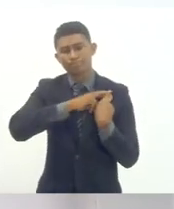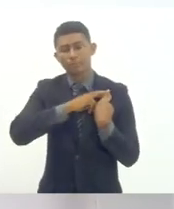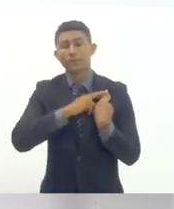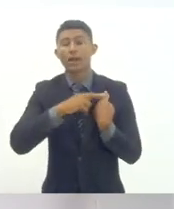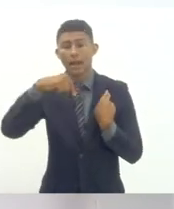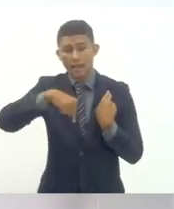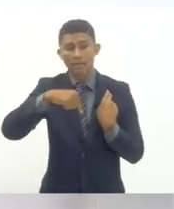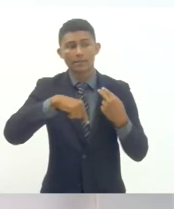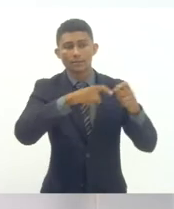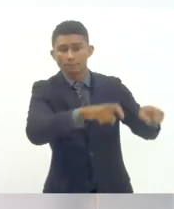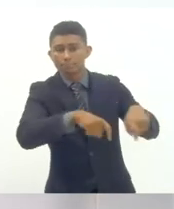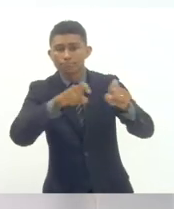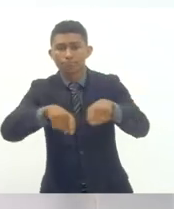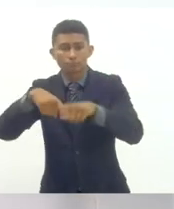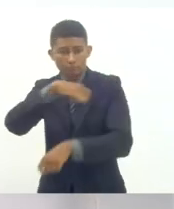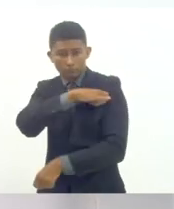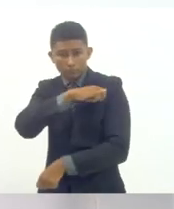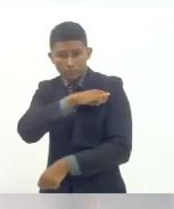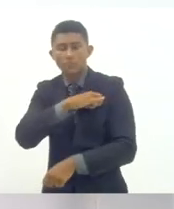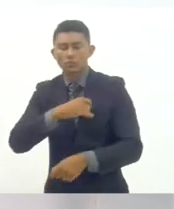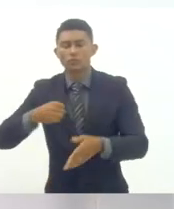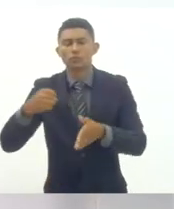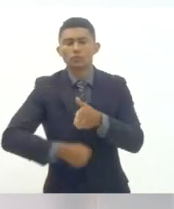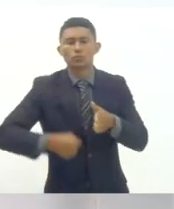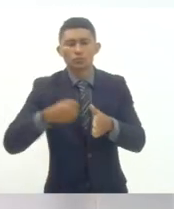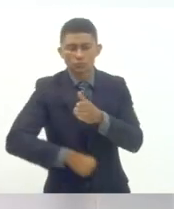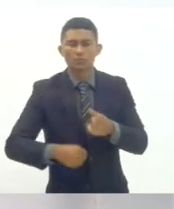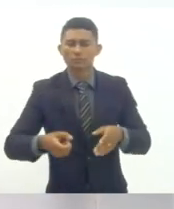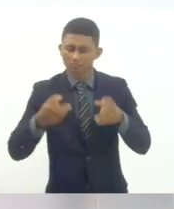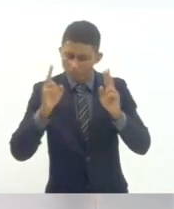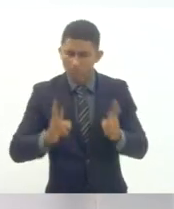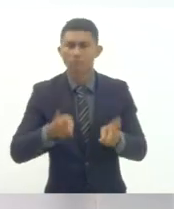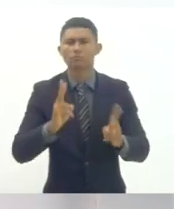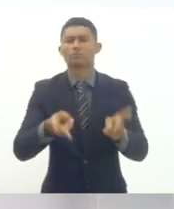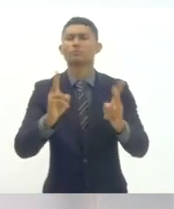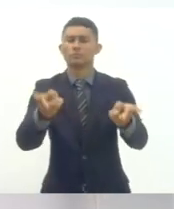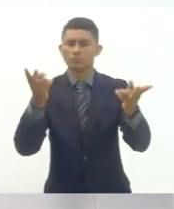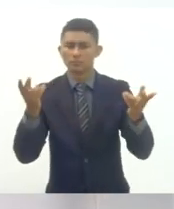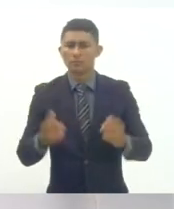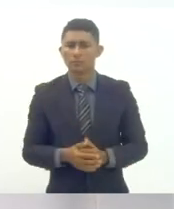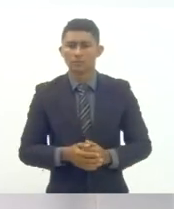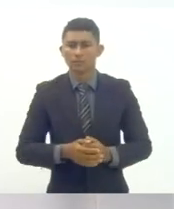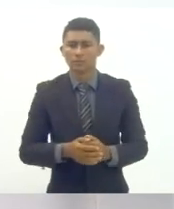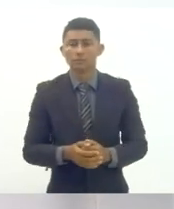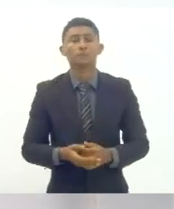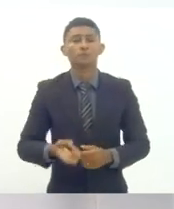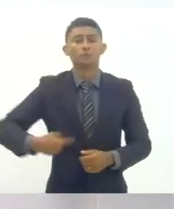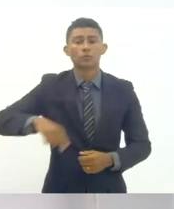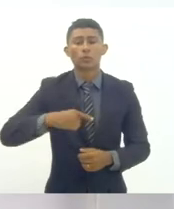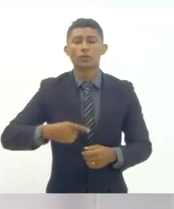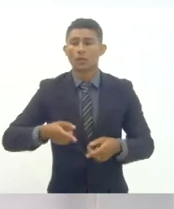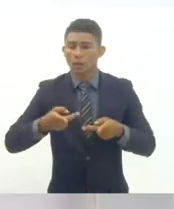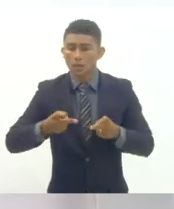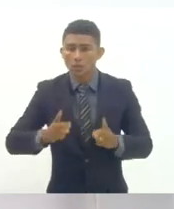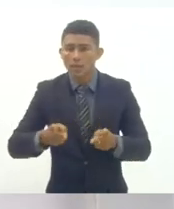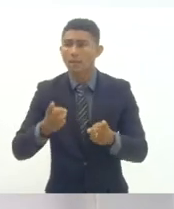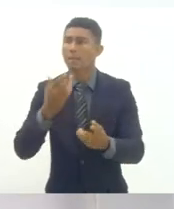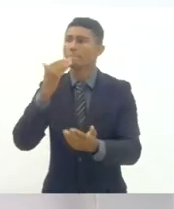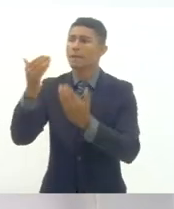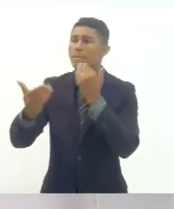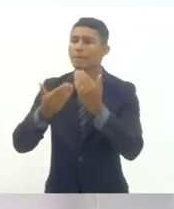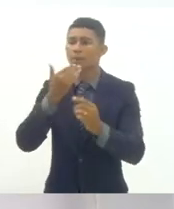nossa luta e reivindicação nossa luta e nossas reivindicações criar